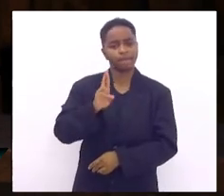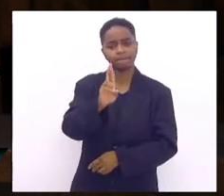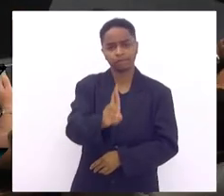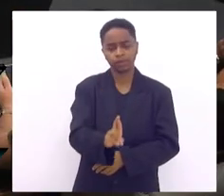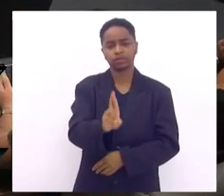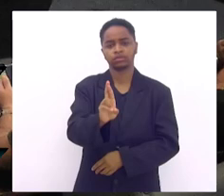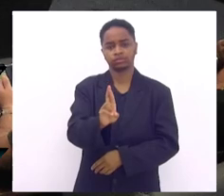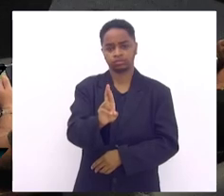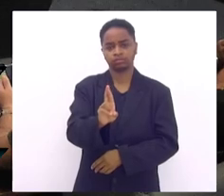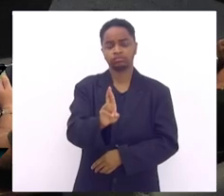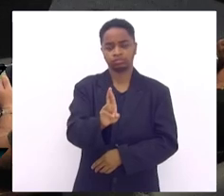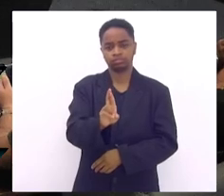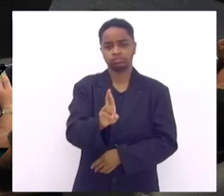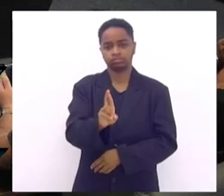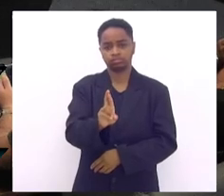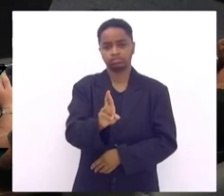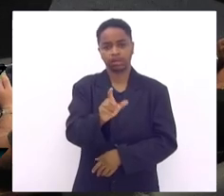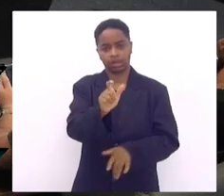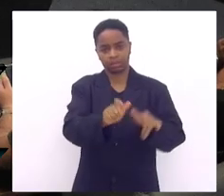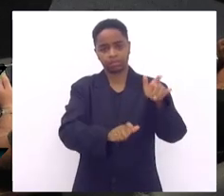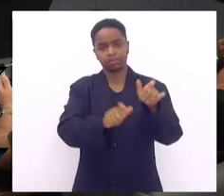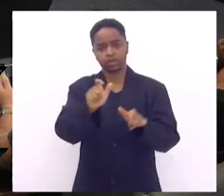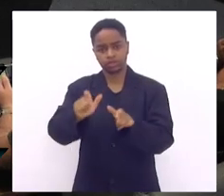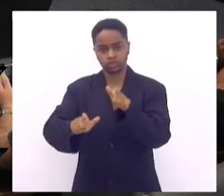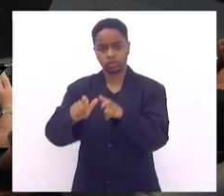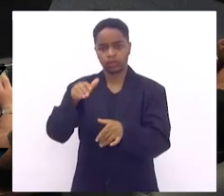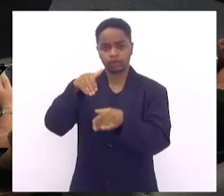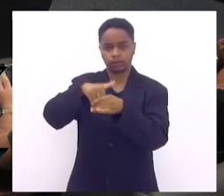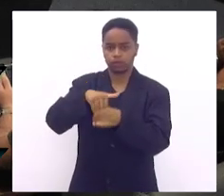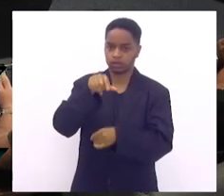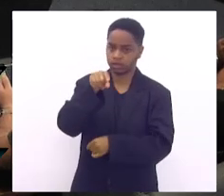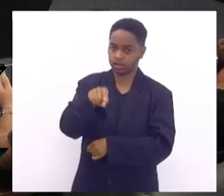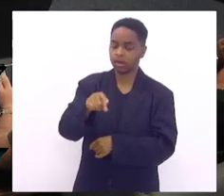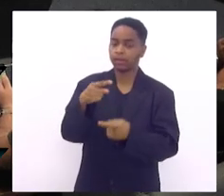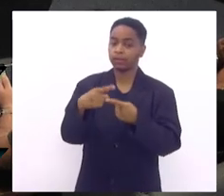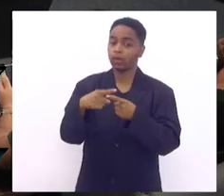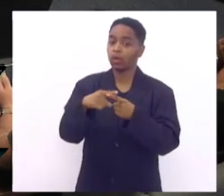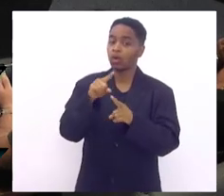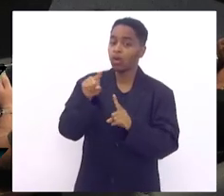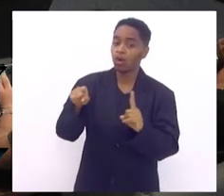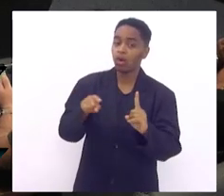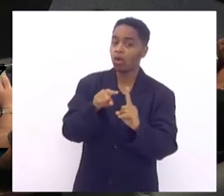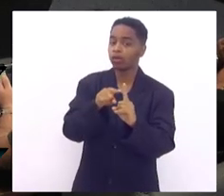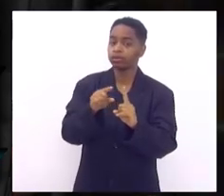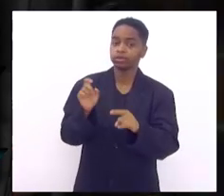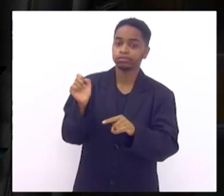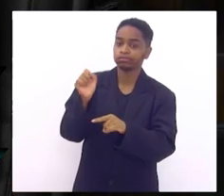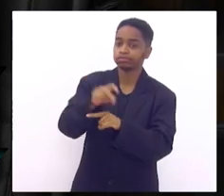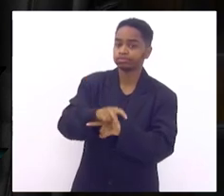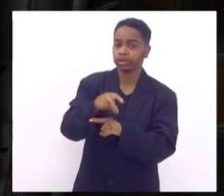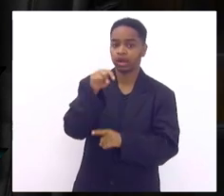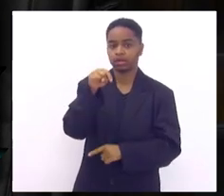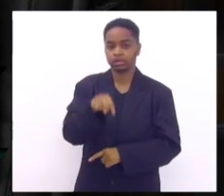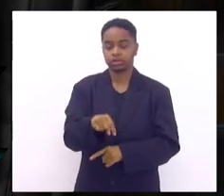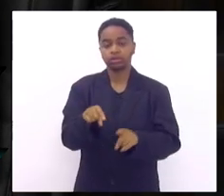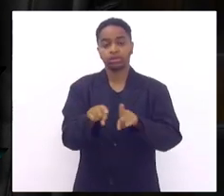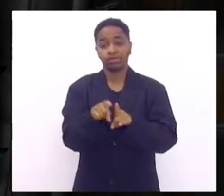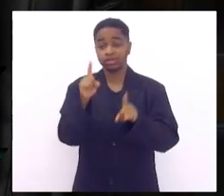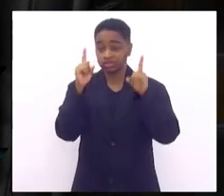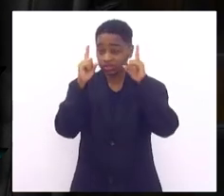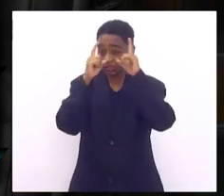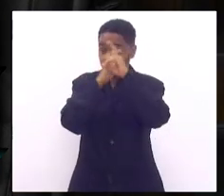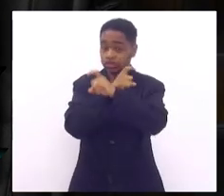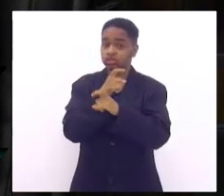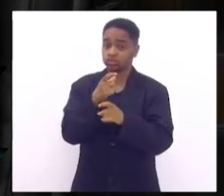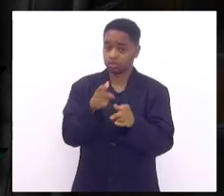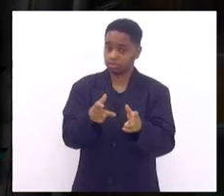representando aquelas pessoas que o elegeram o objetivo dele de estar aqui e é muito difícil observar